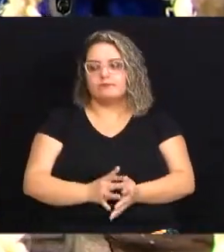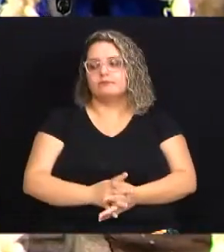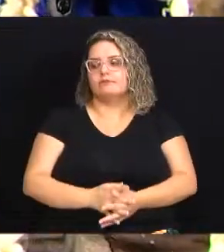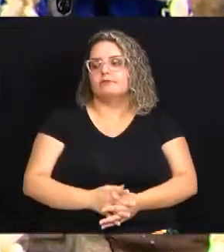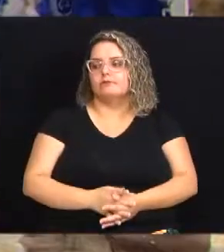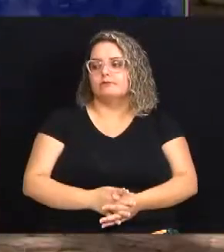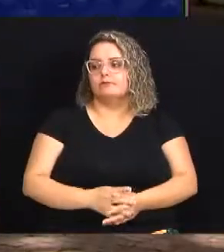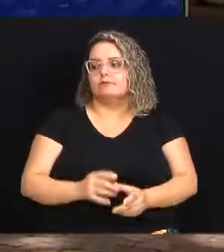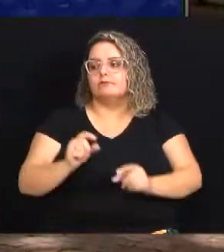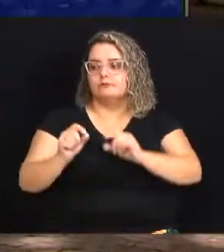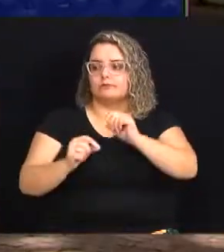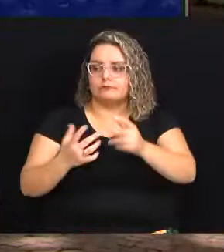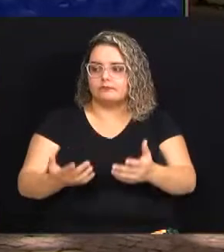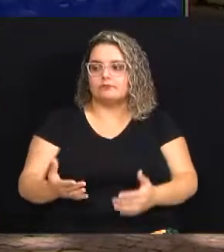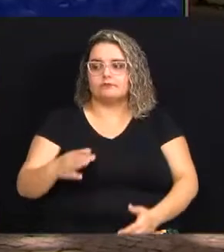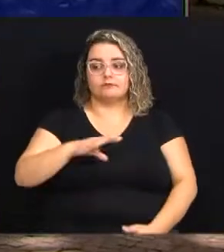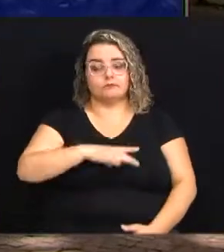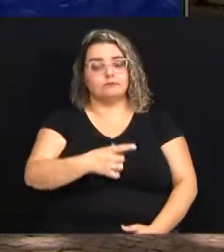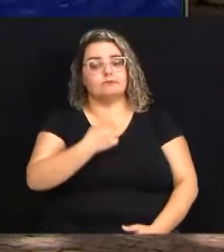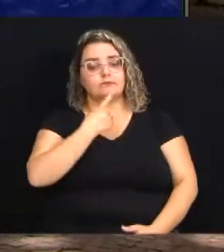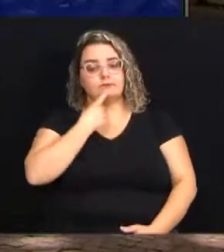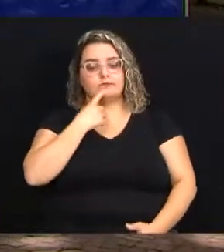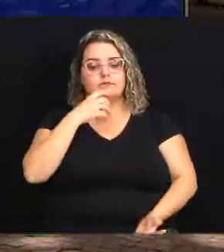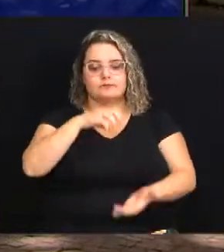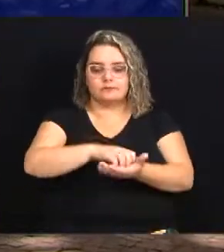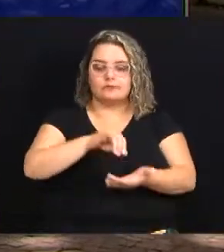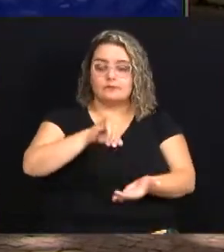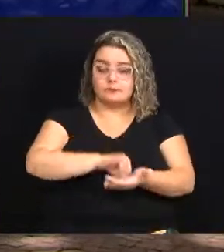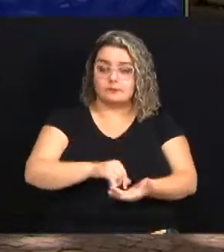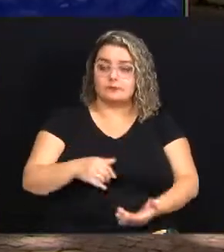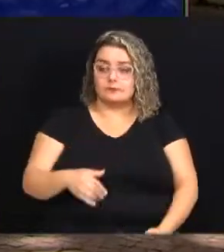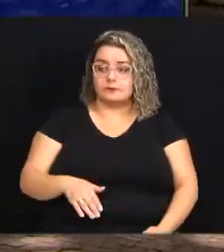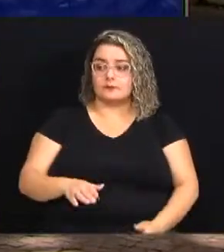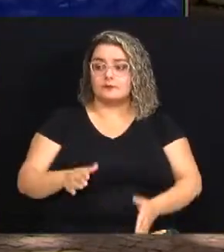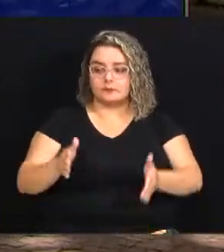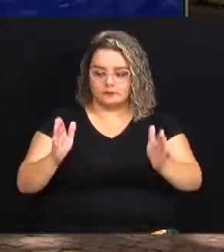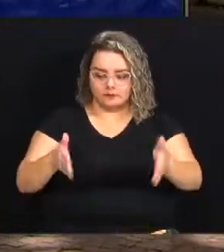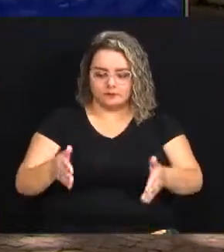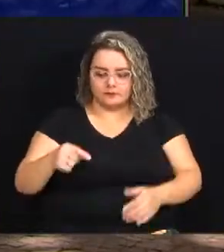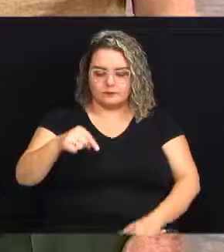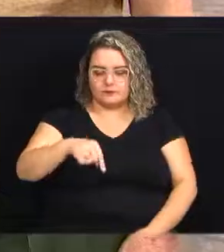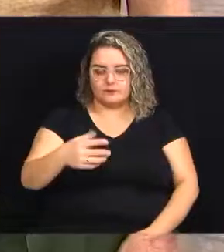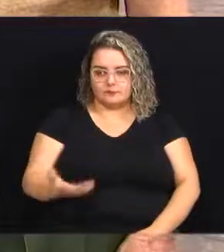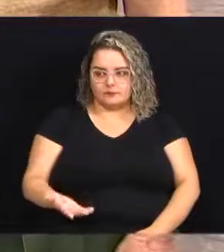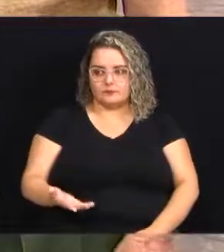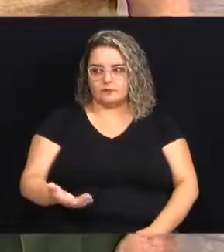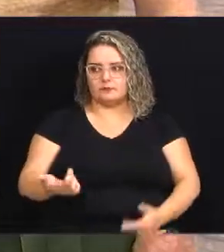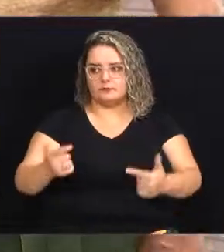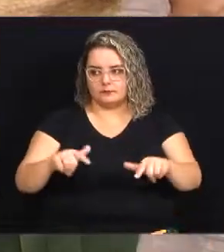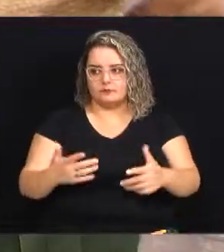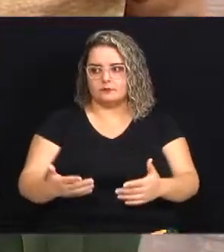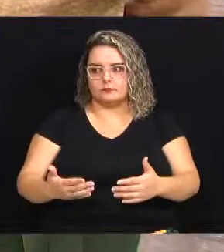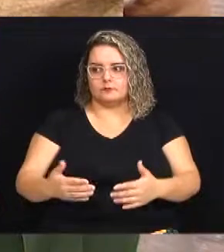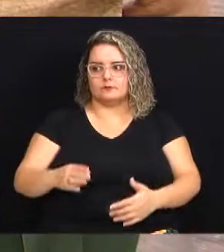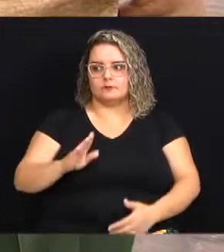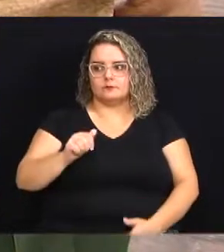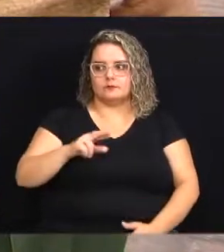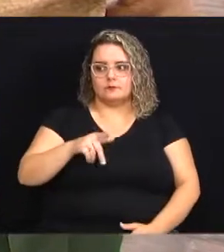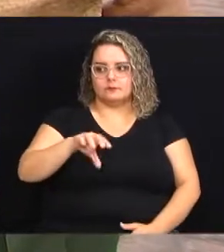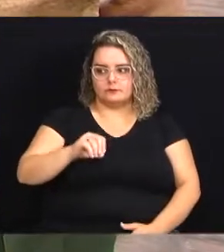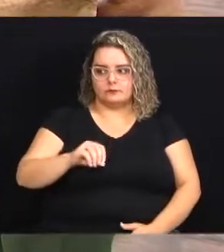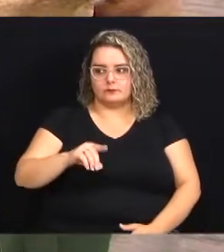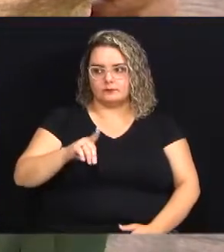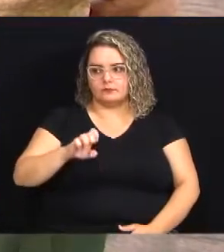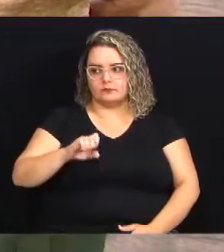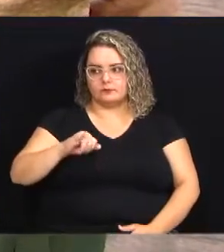então quem passa por Campinas passa no centro aqui mais precisamente nessa aqui que fica na rua Barão de